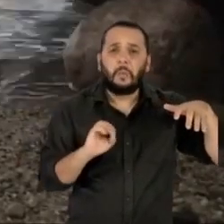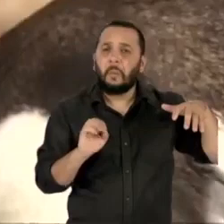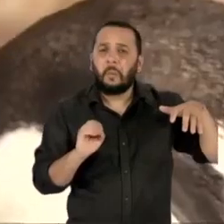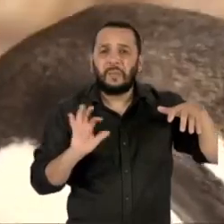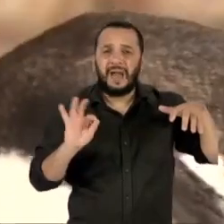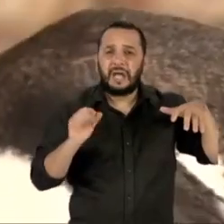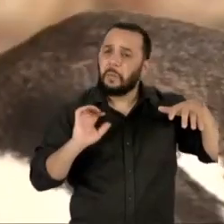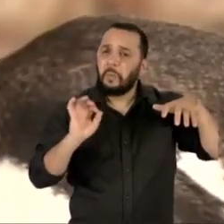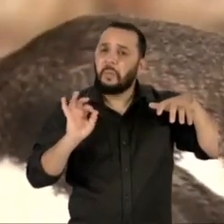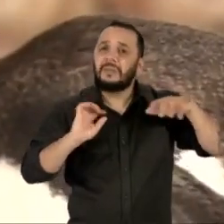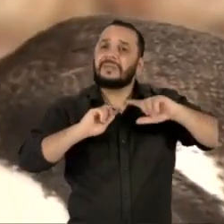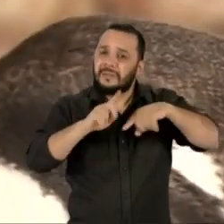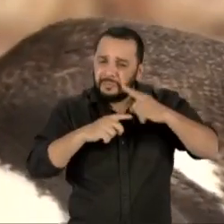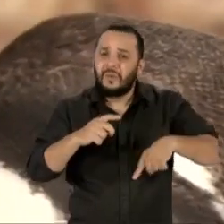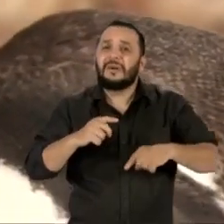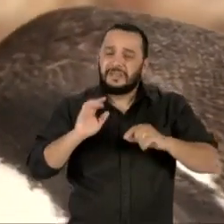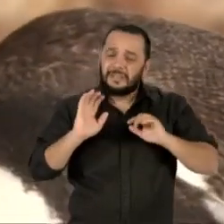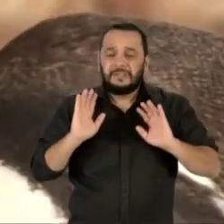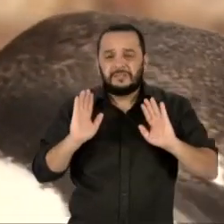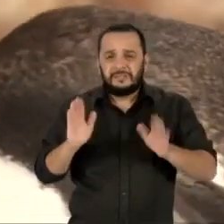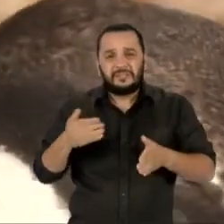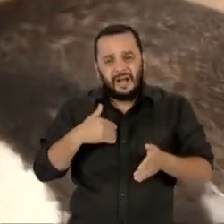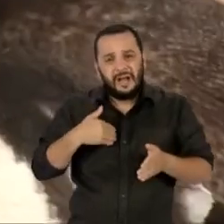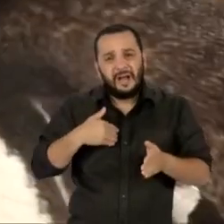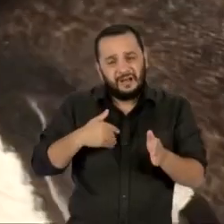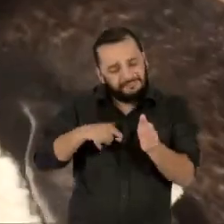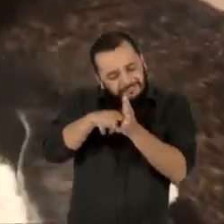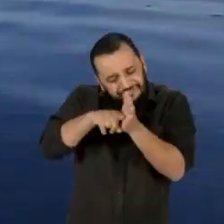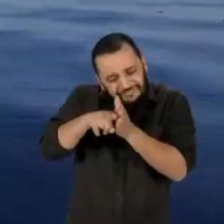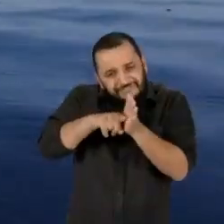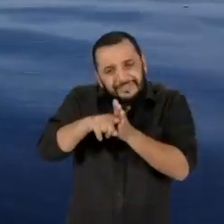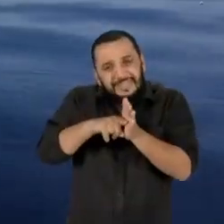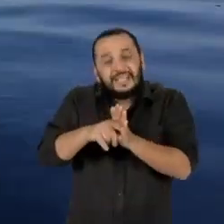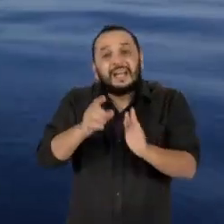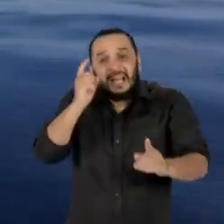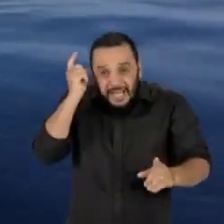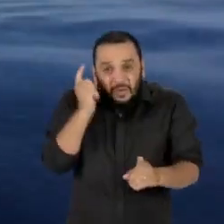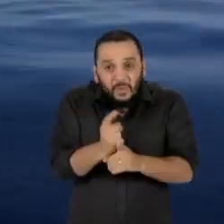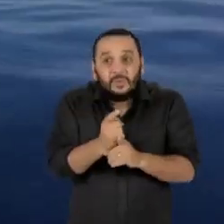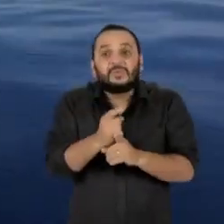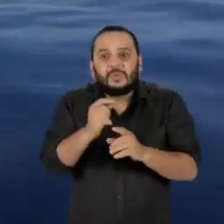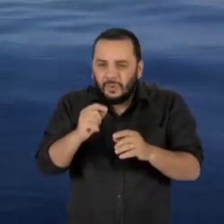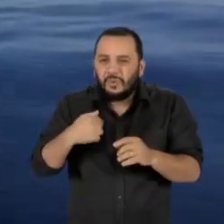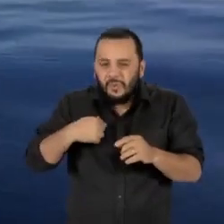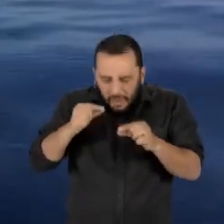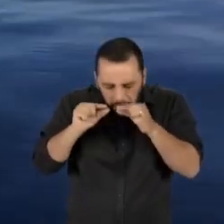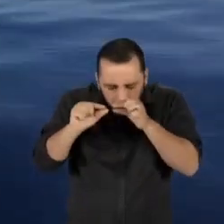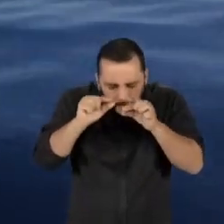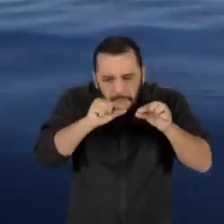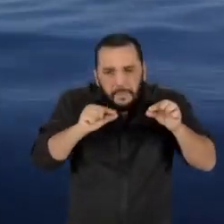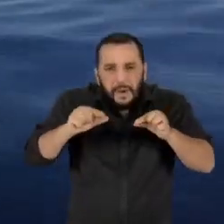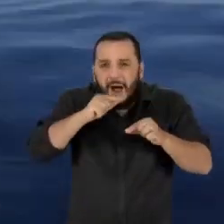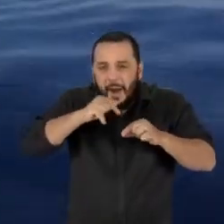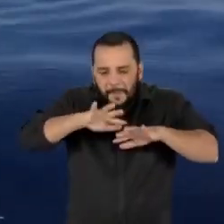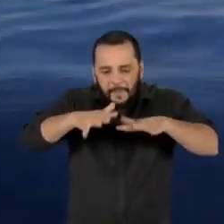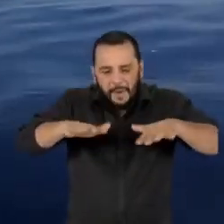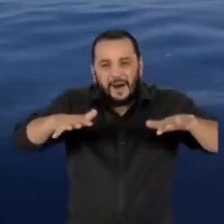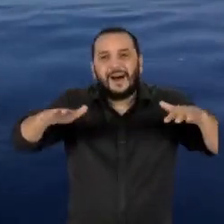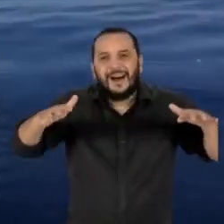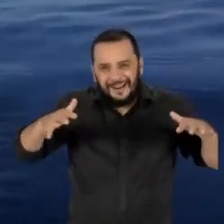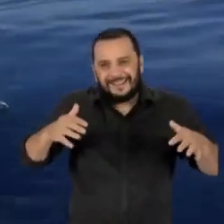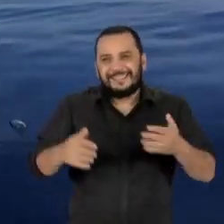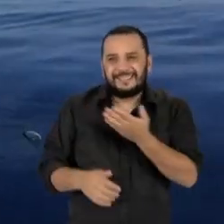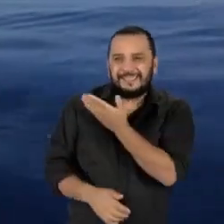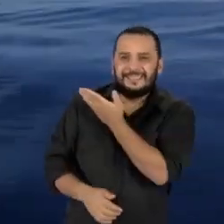reduzida apesar de estudos recentes já terem encontrado microplásticos flutuando pelo oceano em conjuntos de